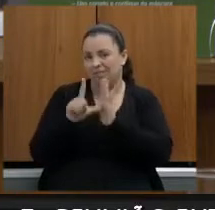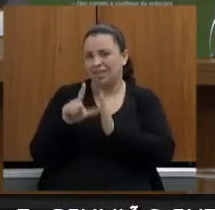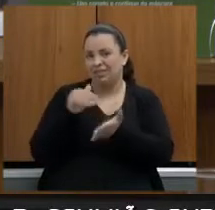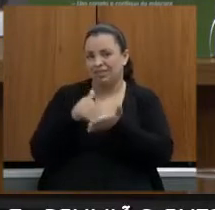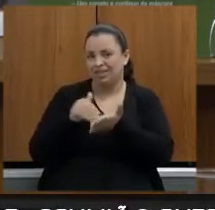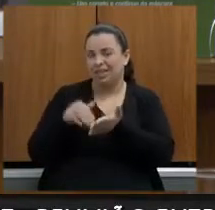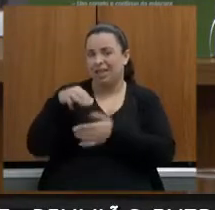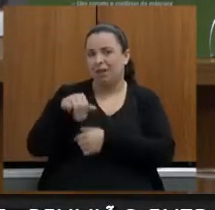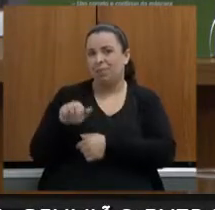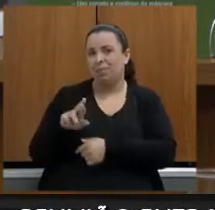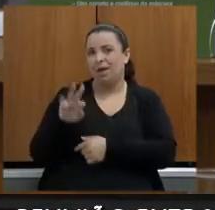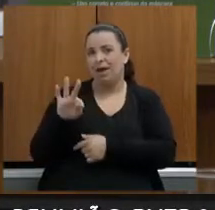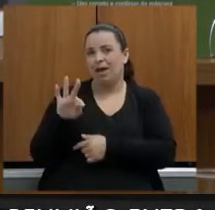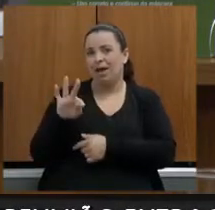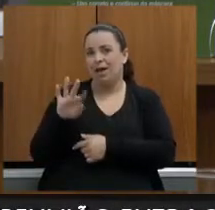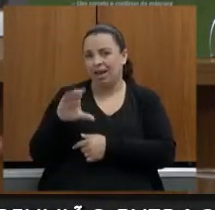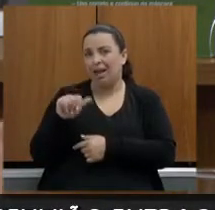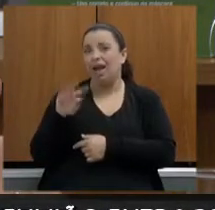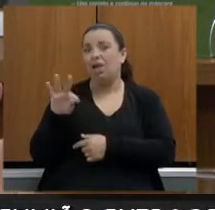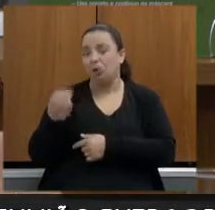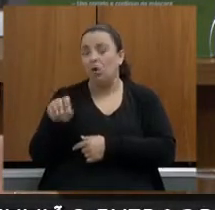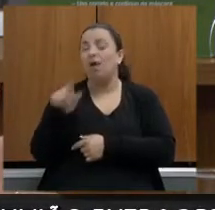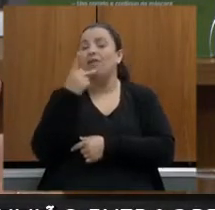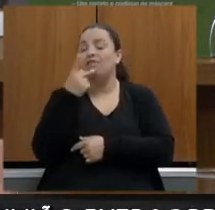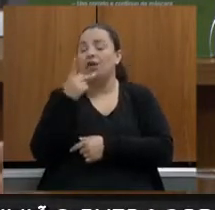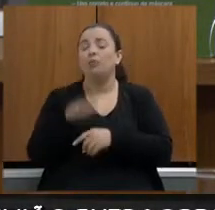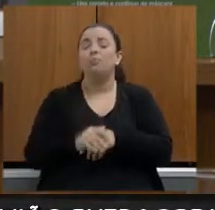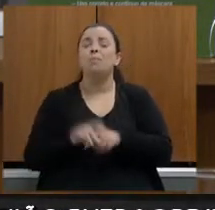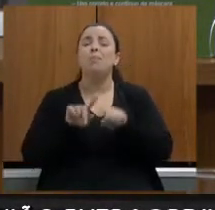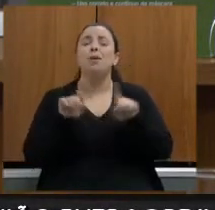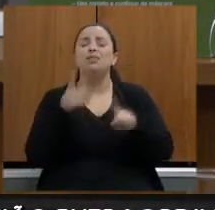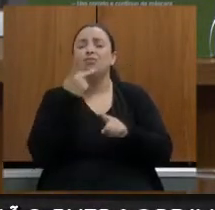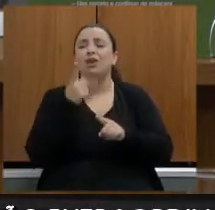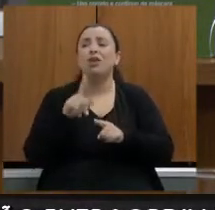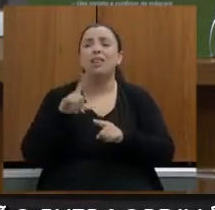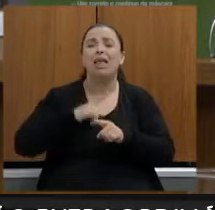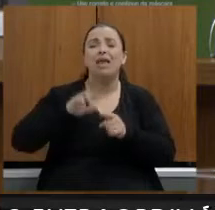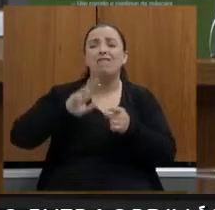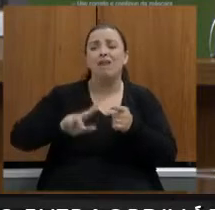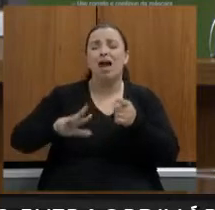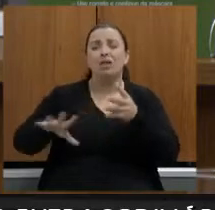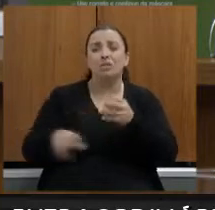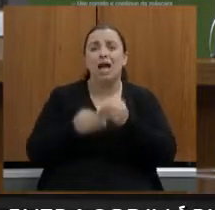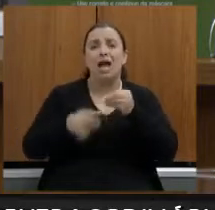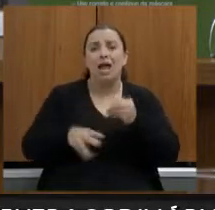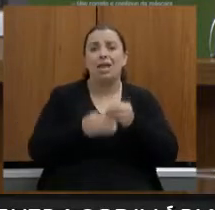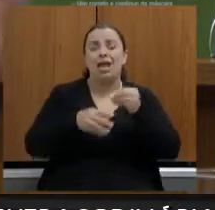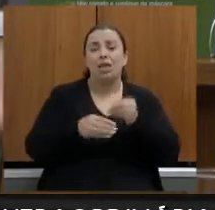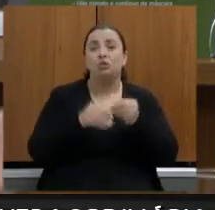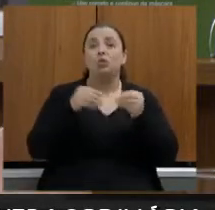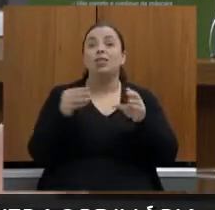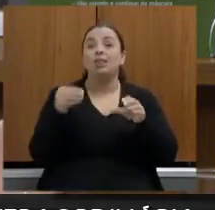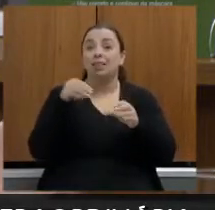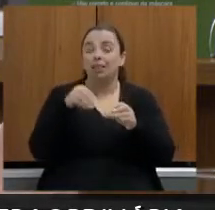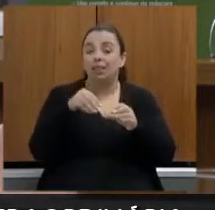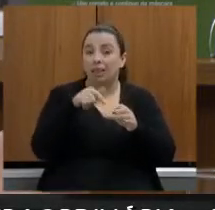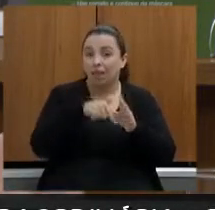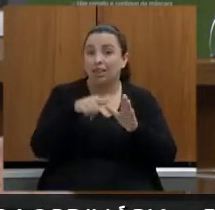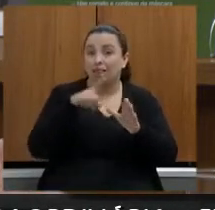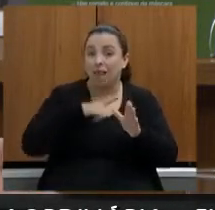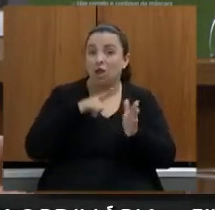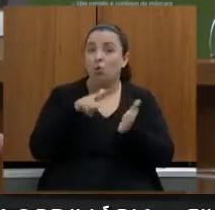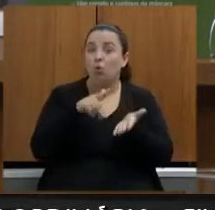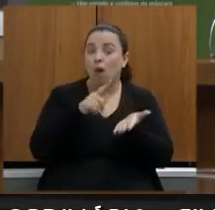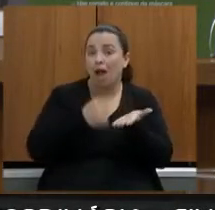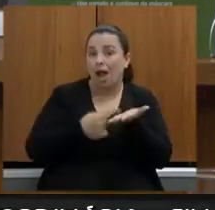eu diria que são vários os anexos do acordo e vários os anexos da lei da